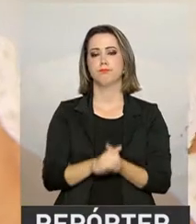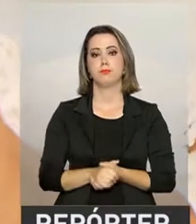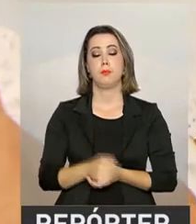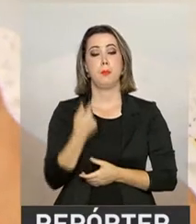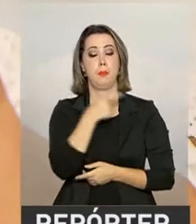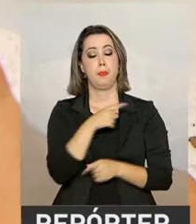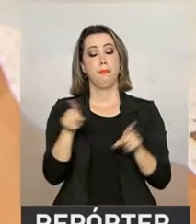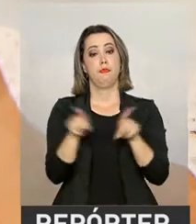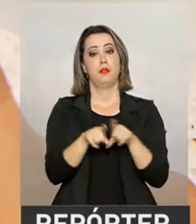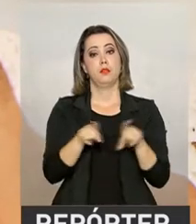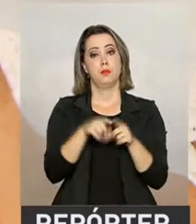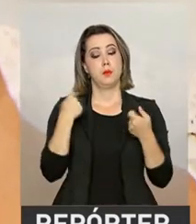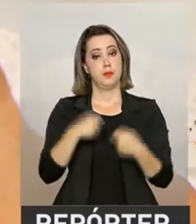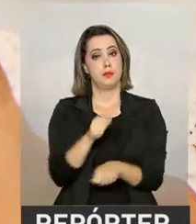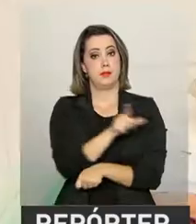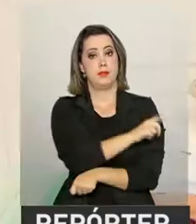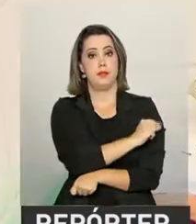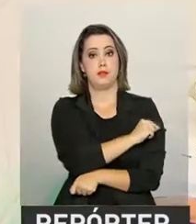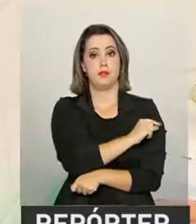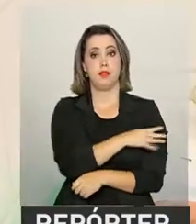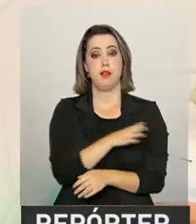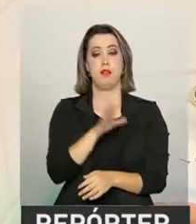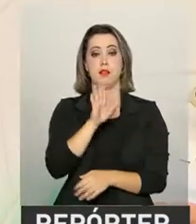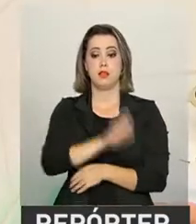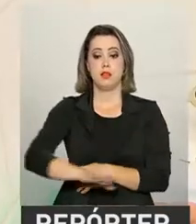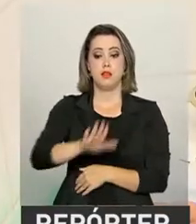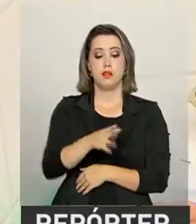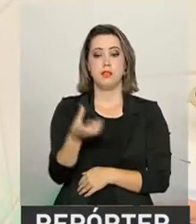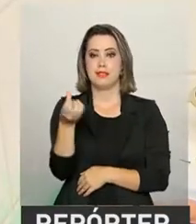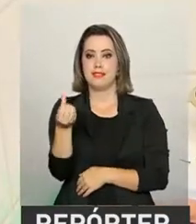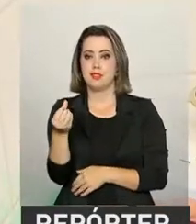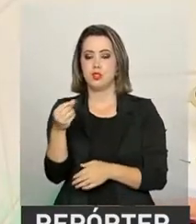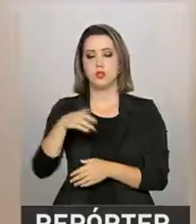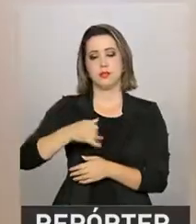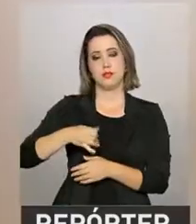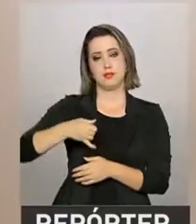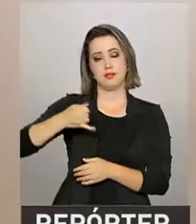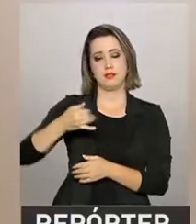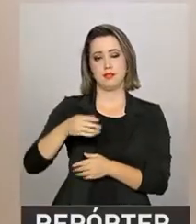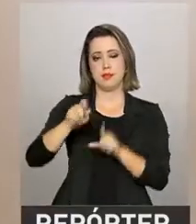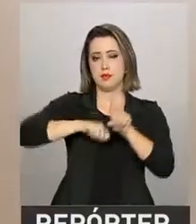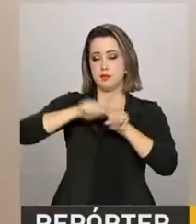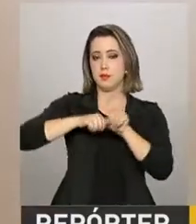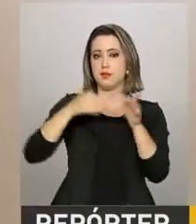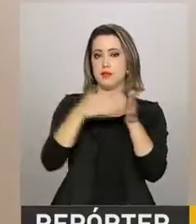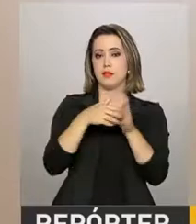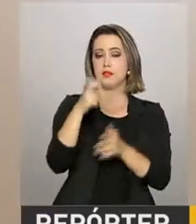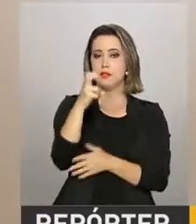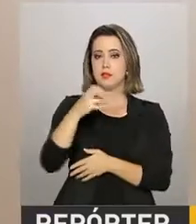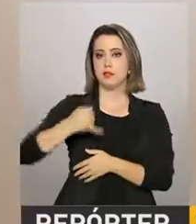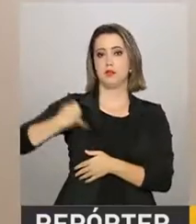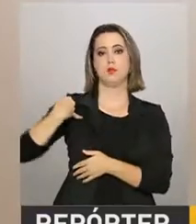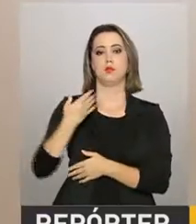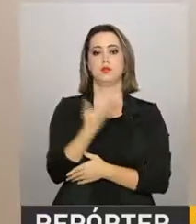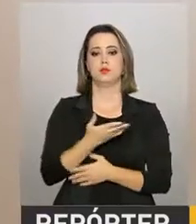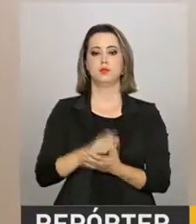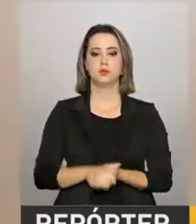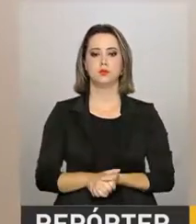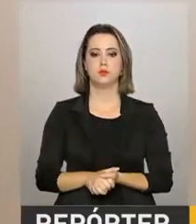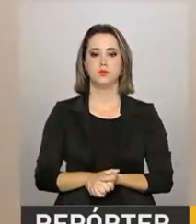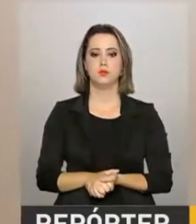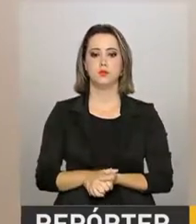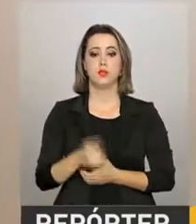Também devem ser vacinadas as crianças entre seis meses e cinco anos. Se não é vacinado, corre o risco de alguma